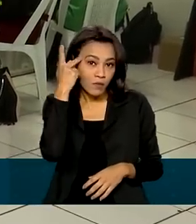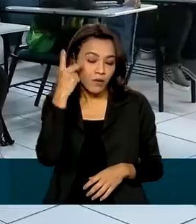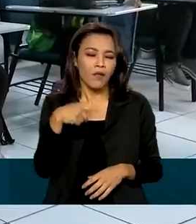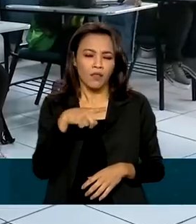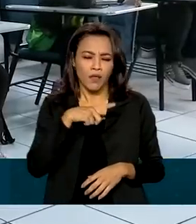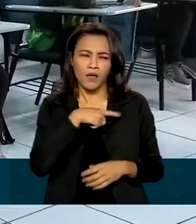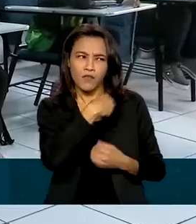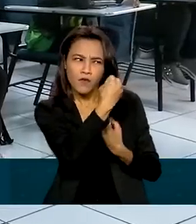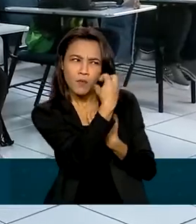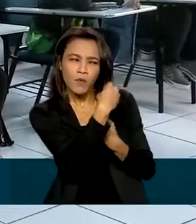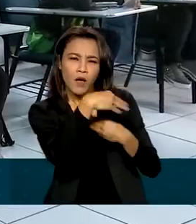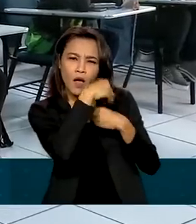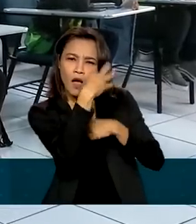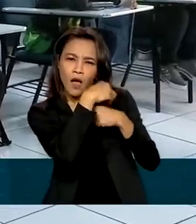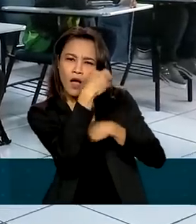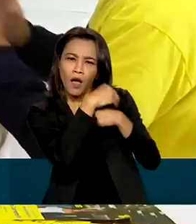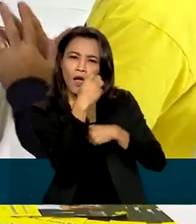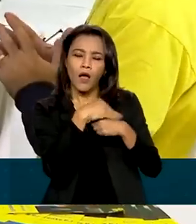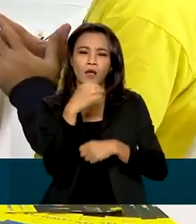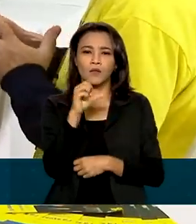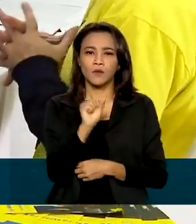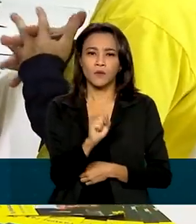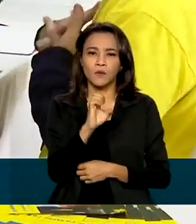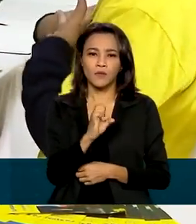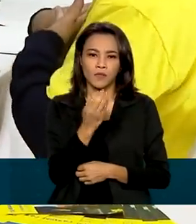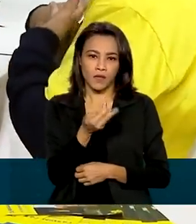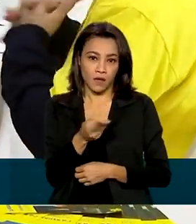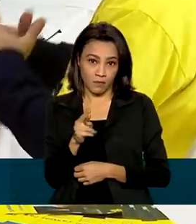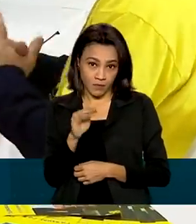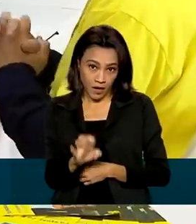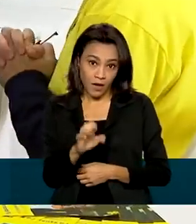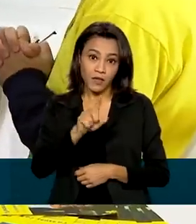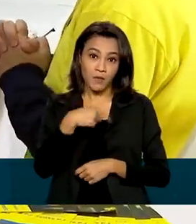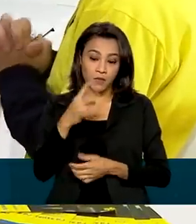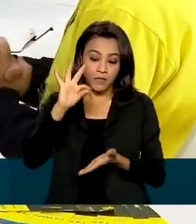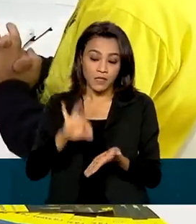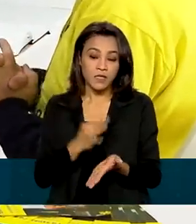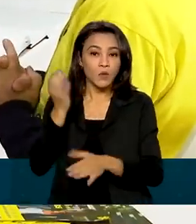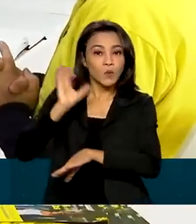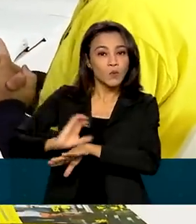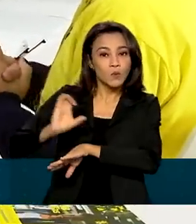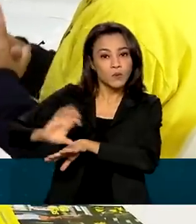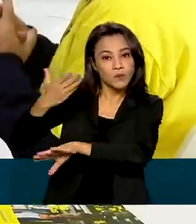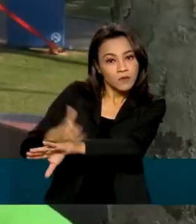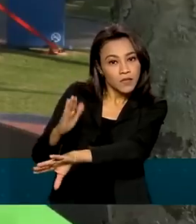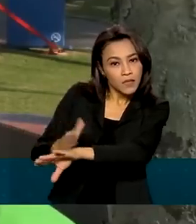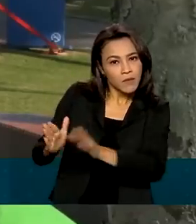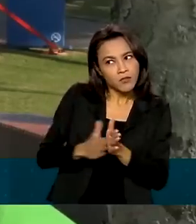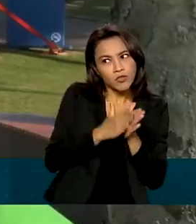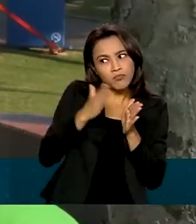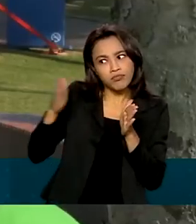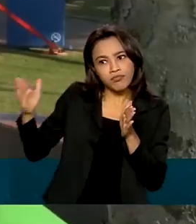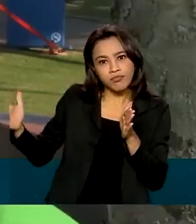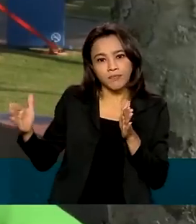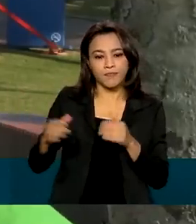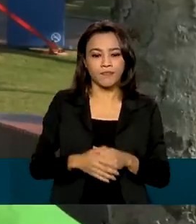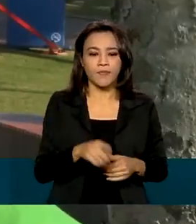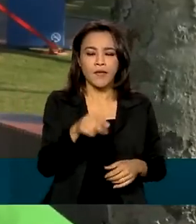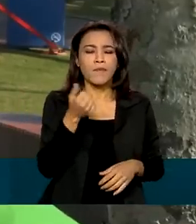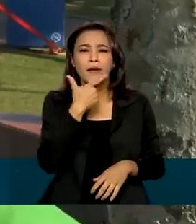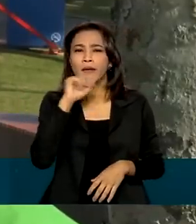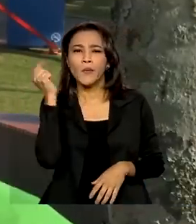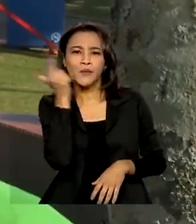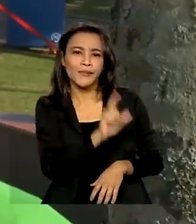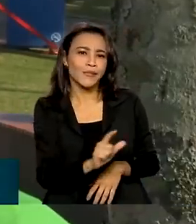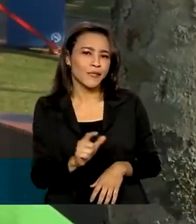SEBRAE, participaram de palestras e se inscreveram em cursos de capacitação de longa duração. Para quem não conseguiu estar hoje aqui na